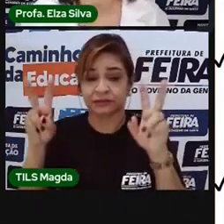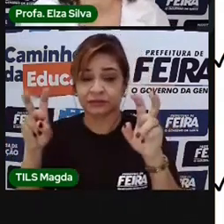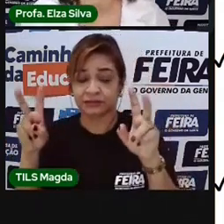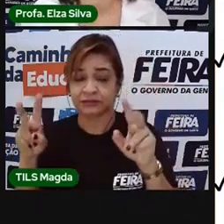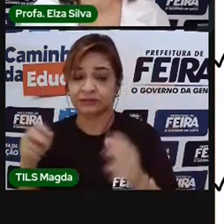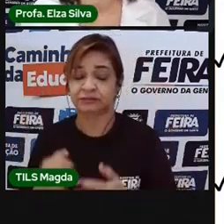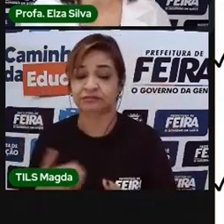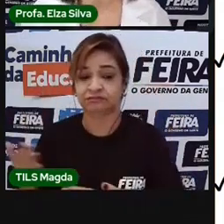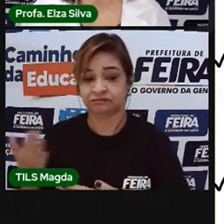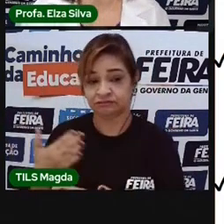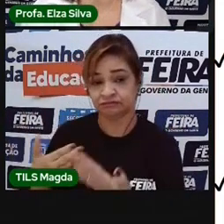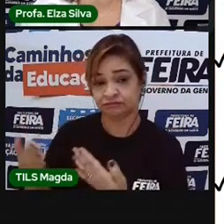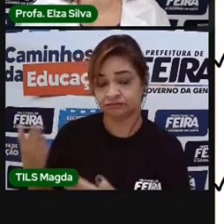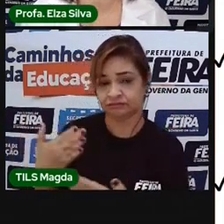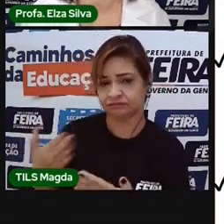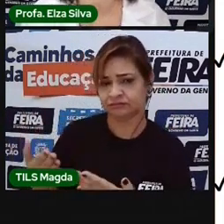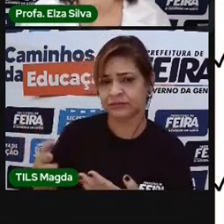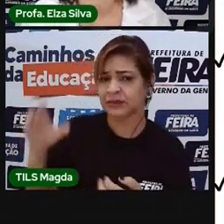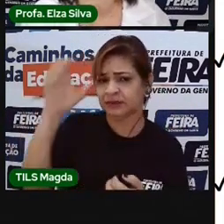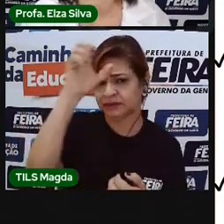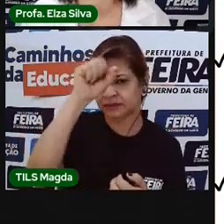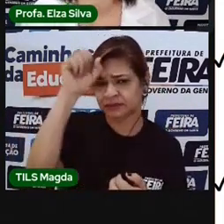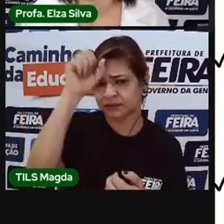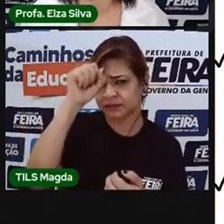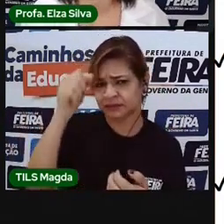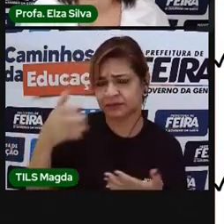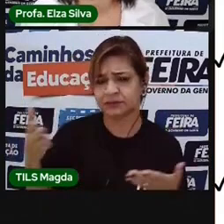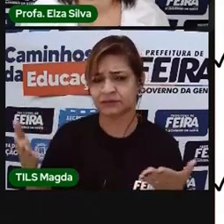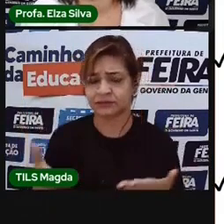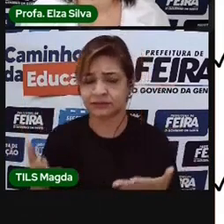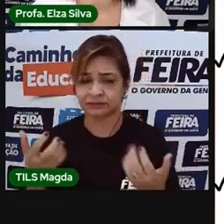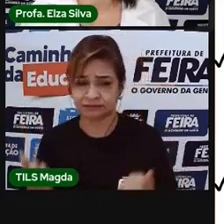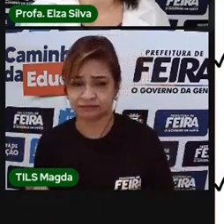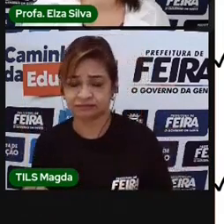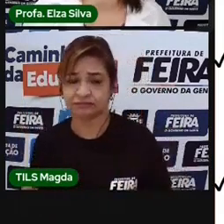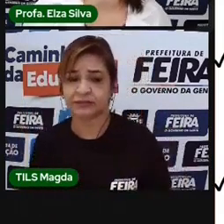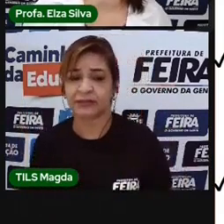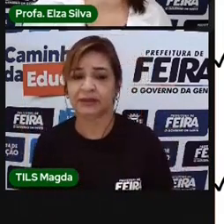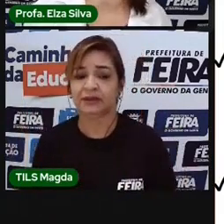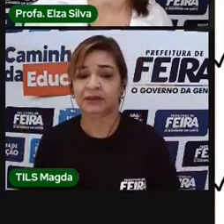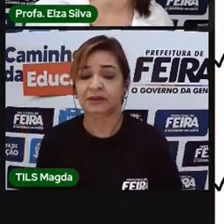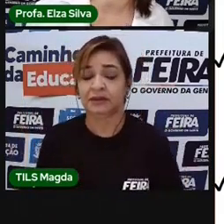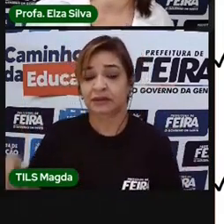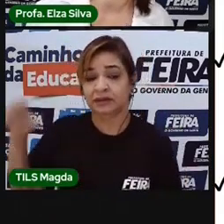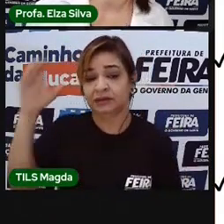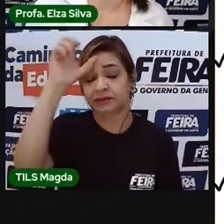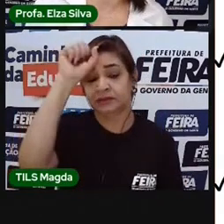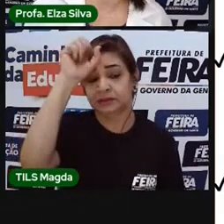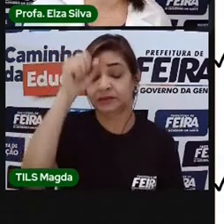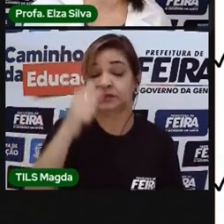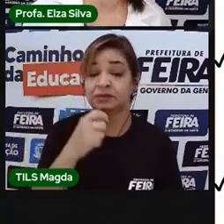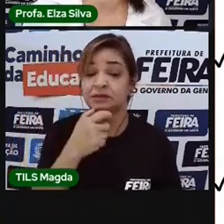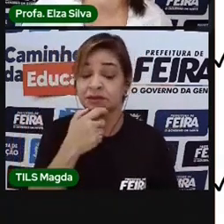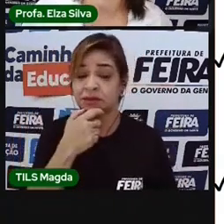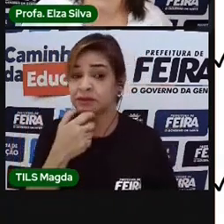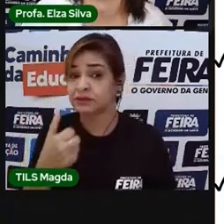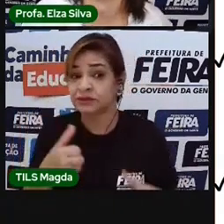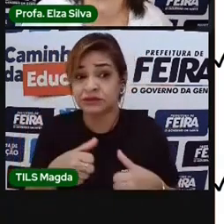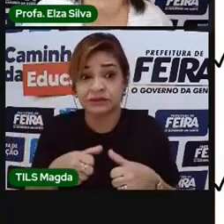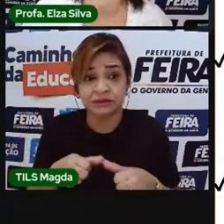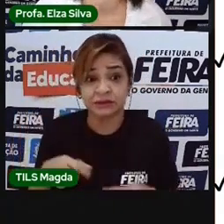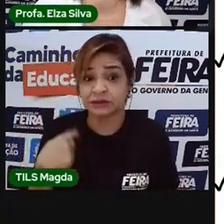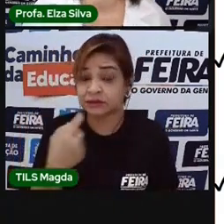tratamos. O que nós aprendemos hoje? Vamos lá? Aprendemos que a língua inglesa está presente em